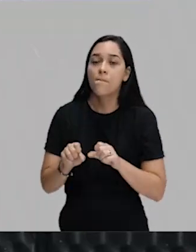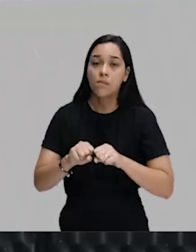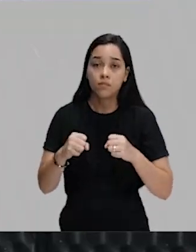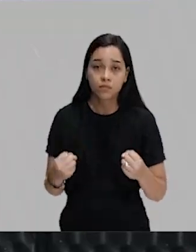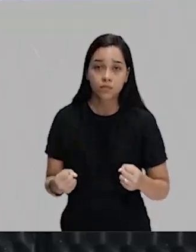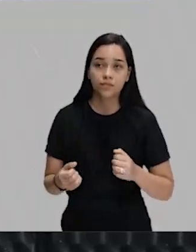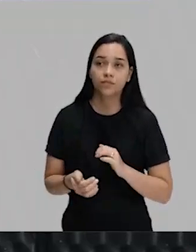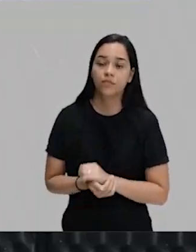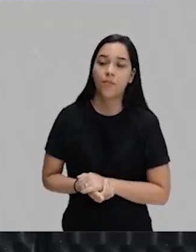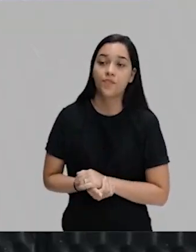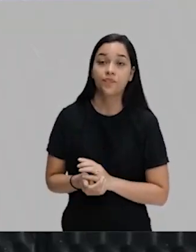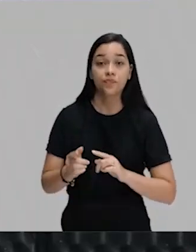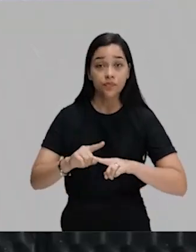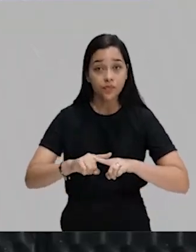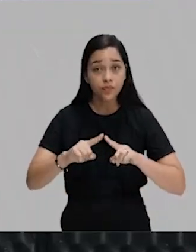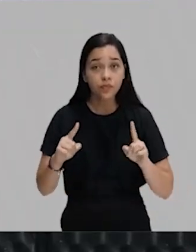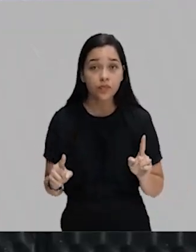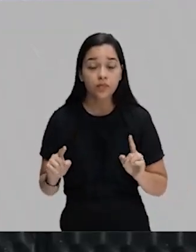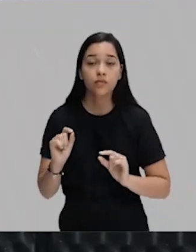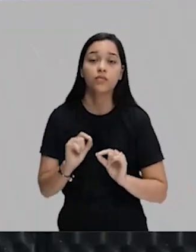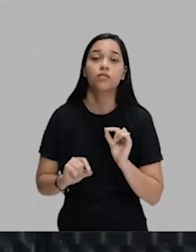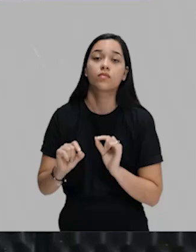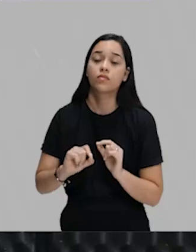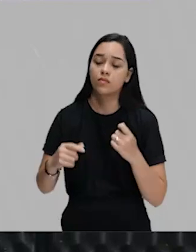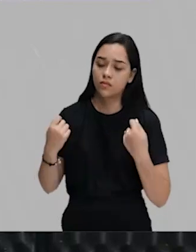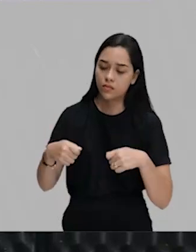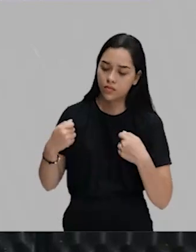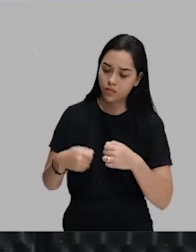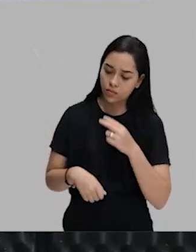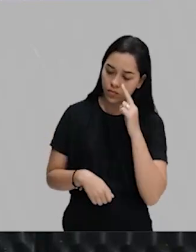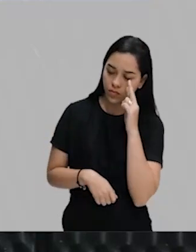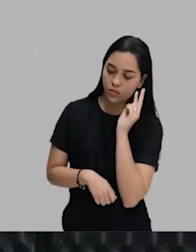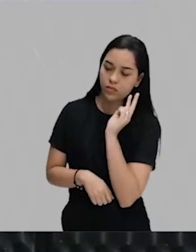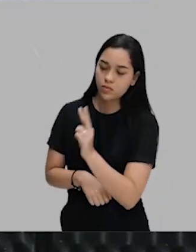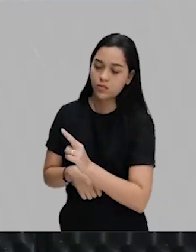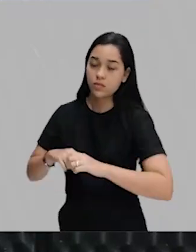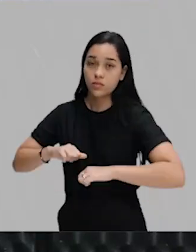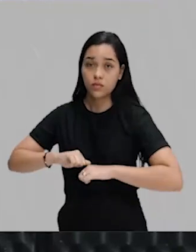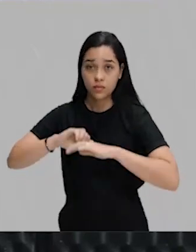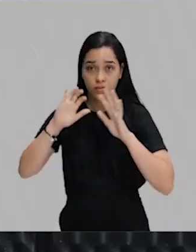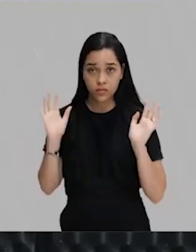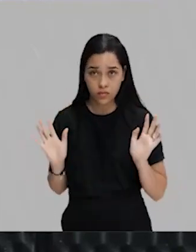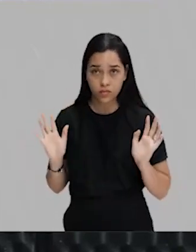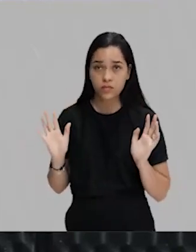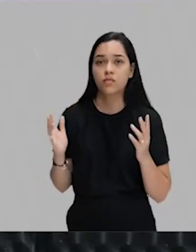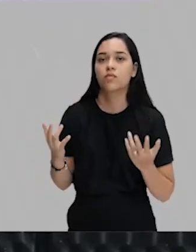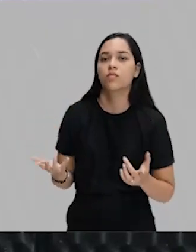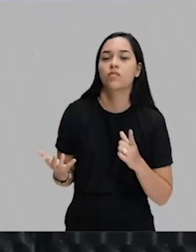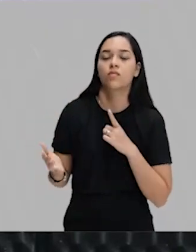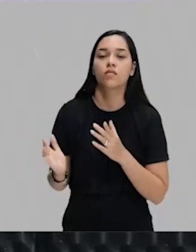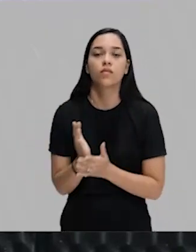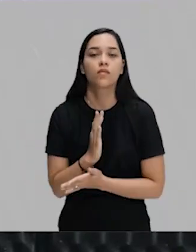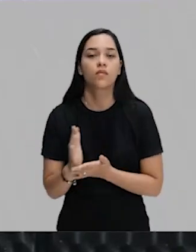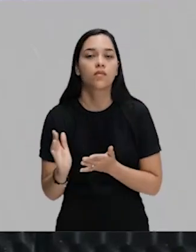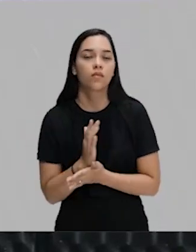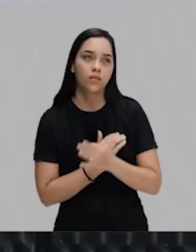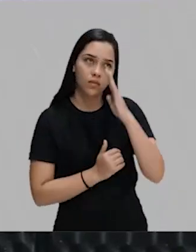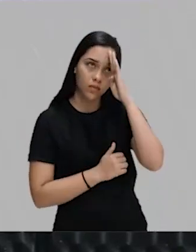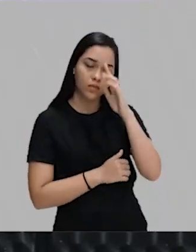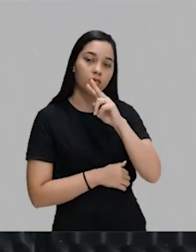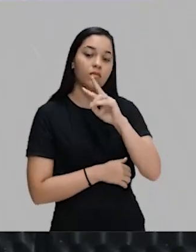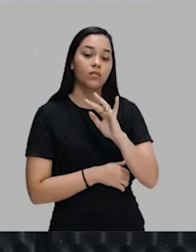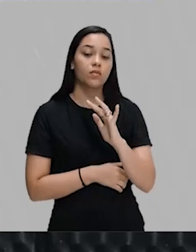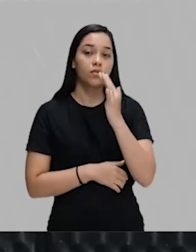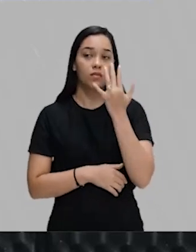monarquia. Entretanto, é preciso olhar, de uma forma mais clara, para algumas questões que irão